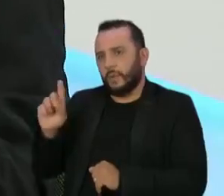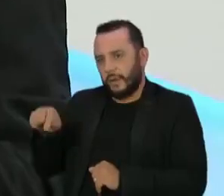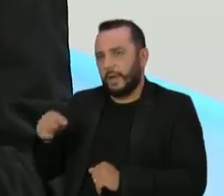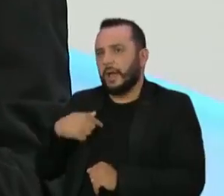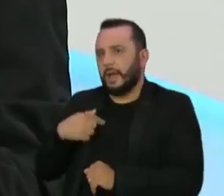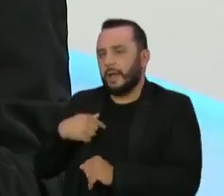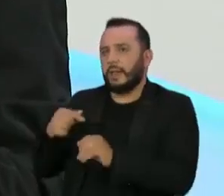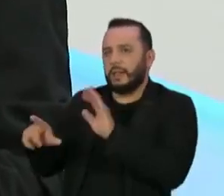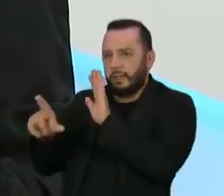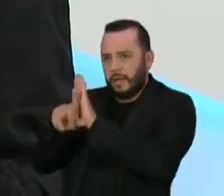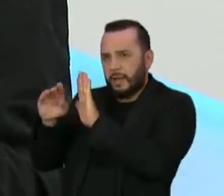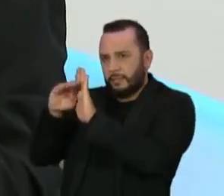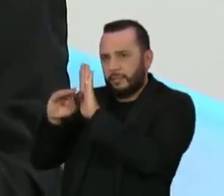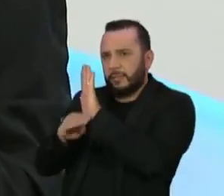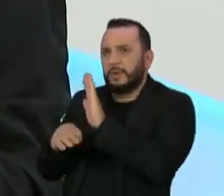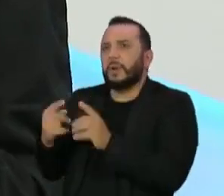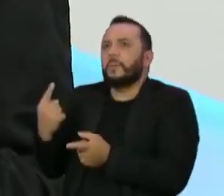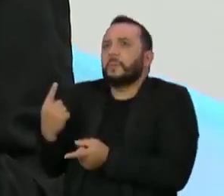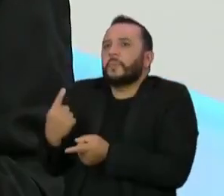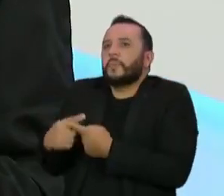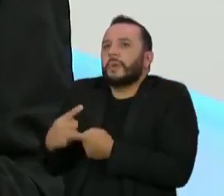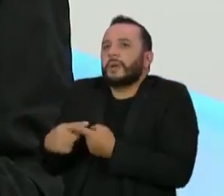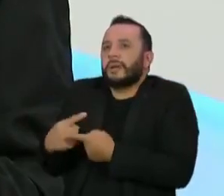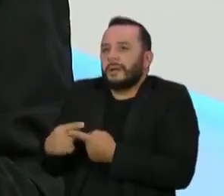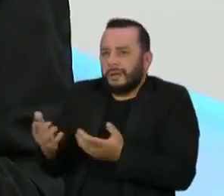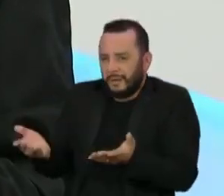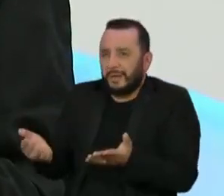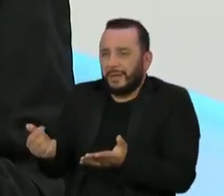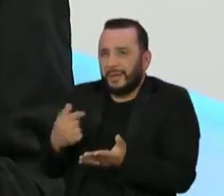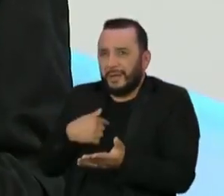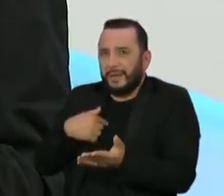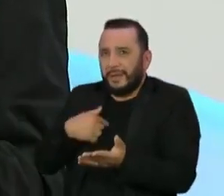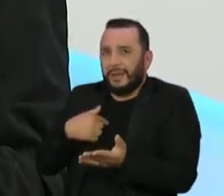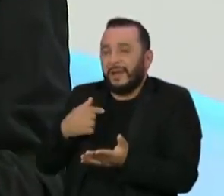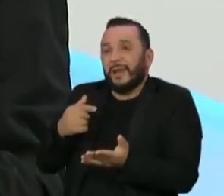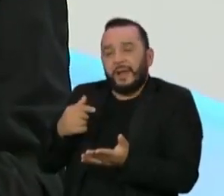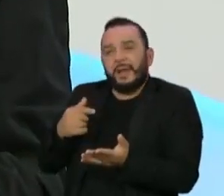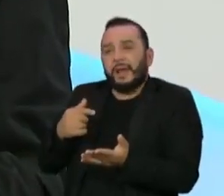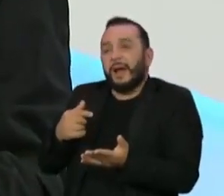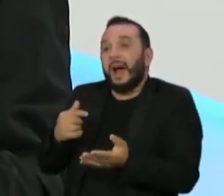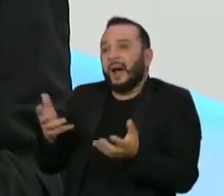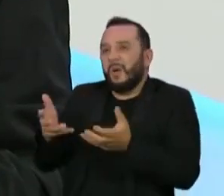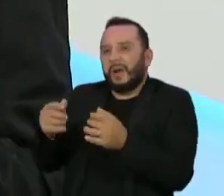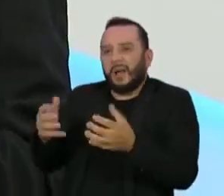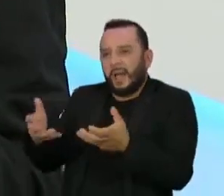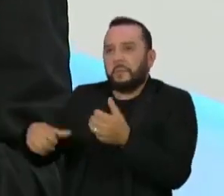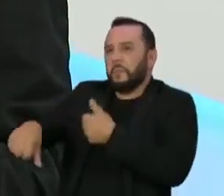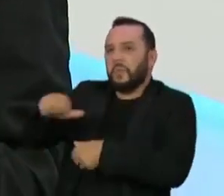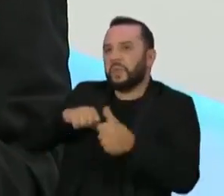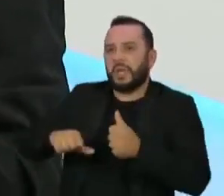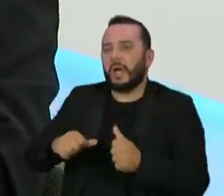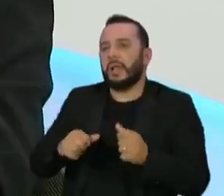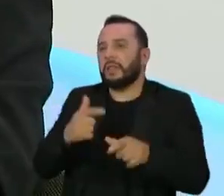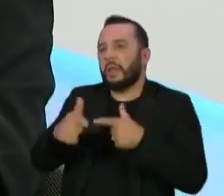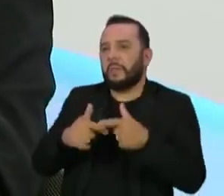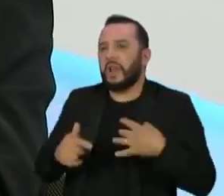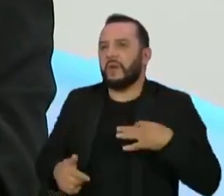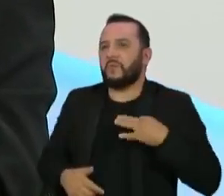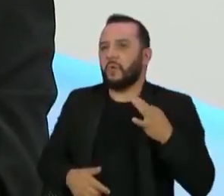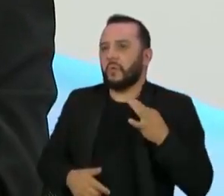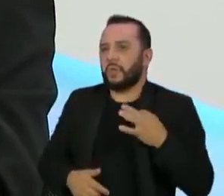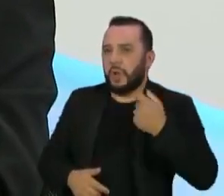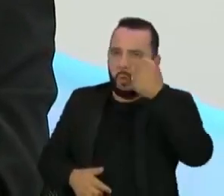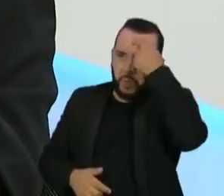por que existem áreas do governo que querem levar para a Copa uma posição brasileira de querer um mercado voluntário? Mercado voluntário é mercado